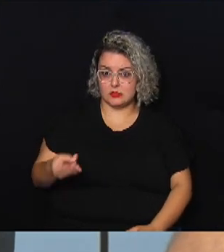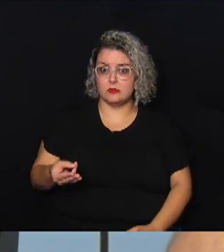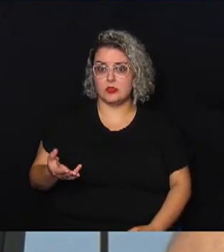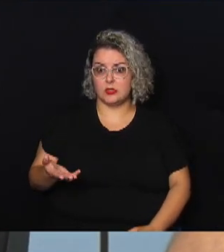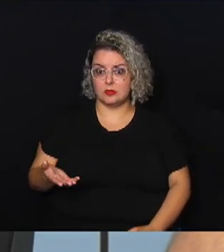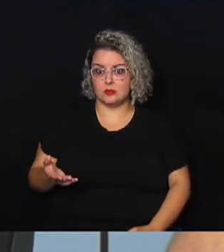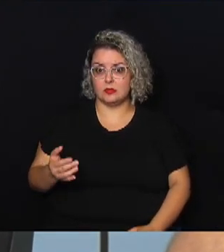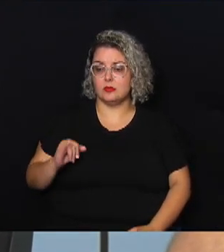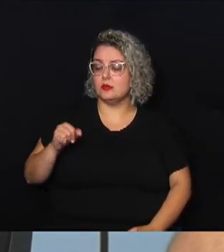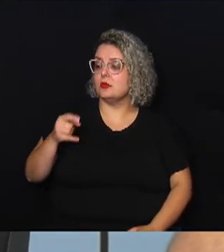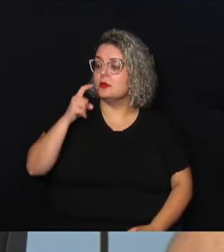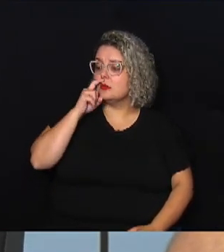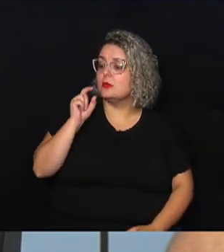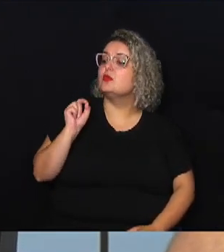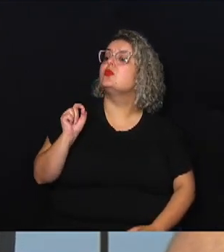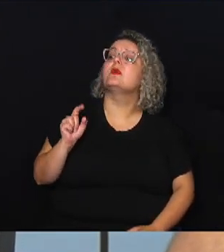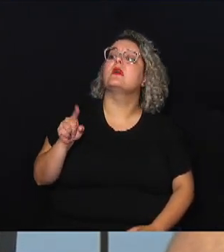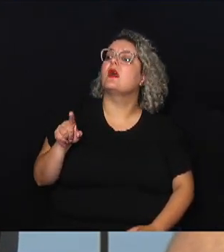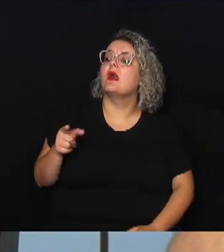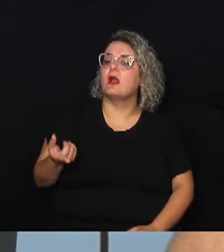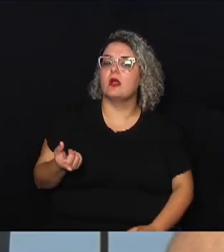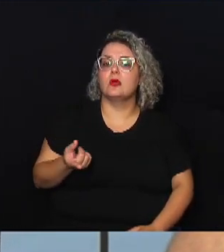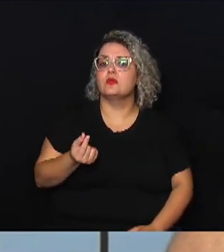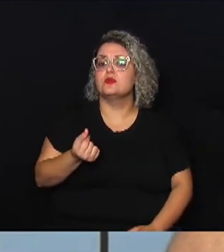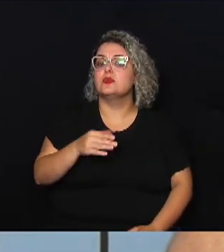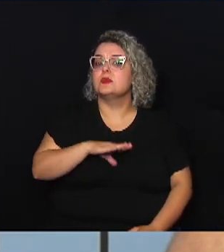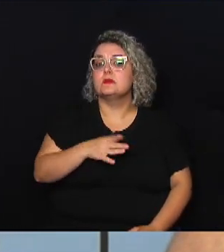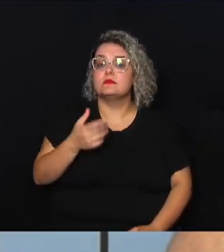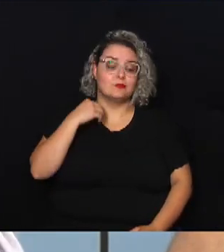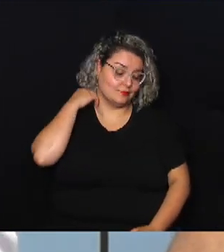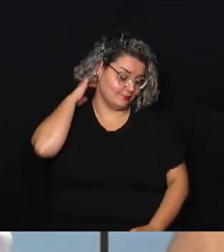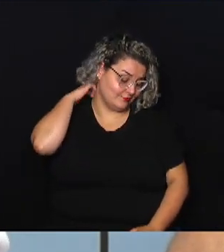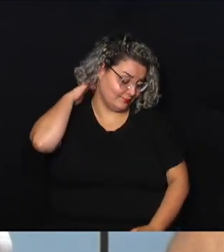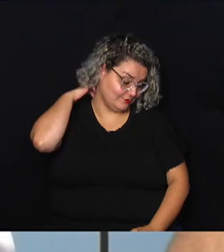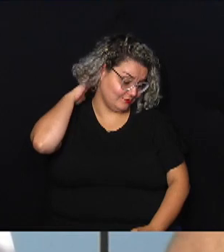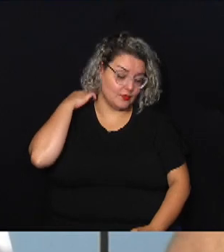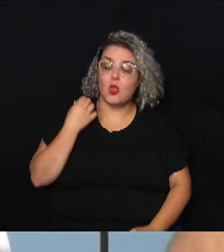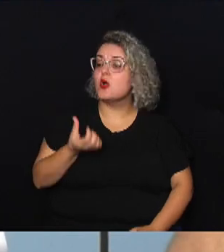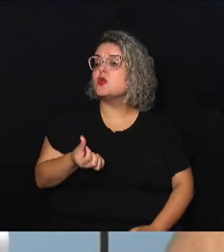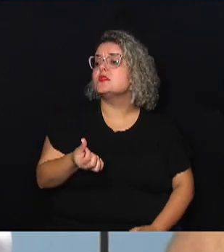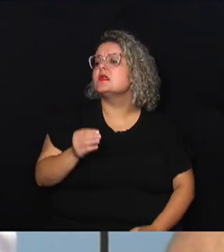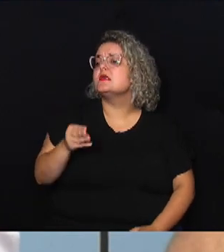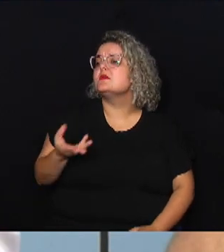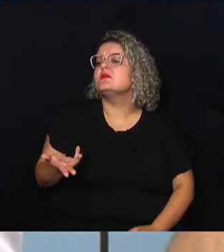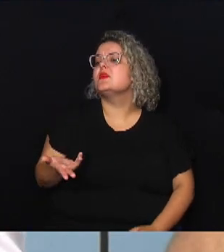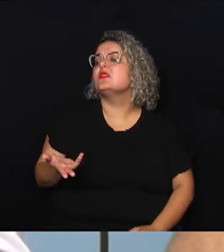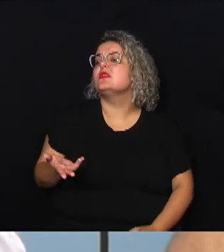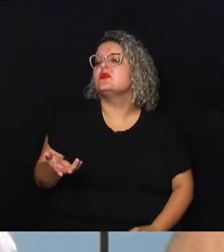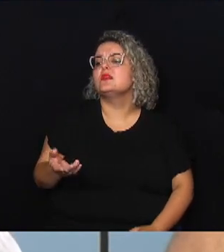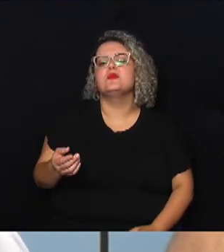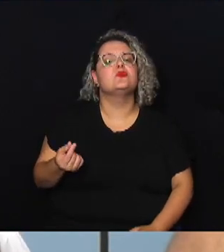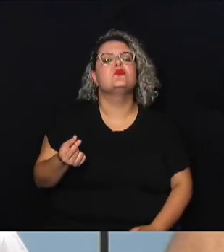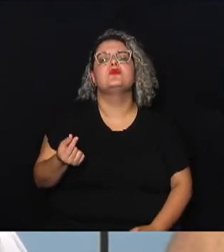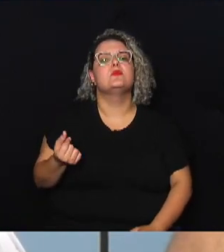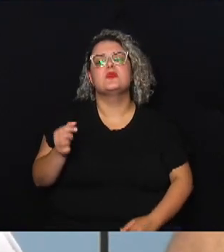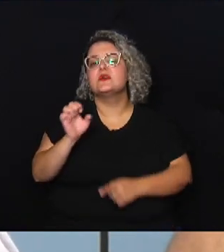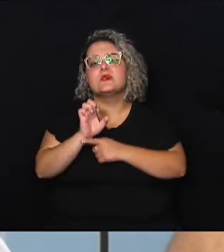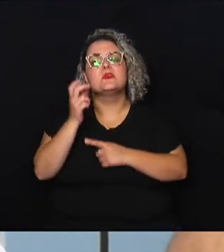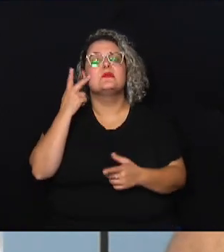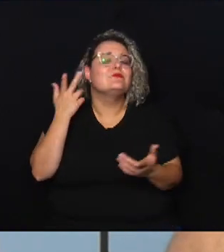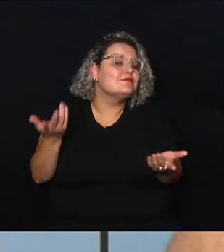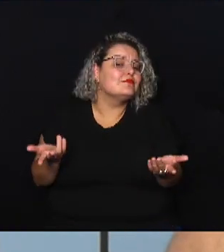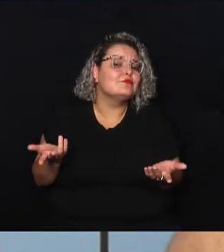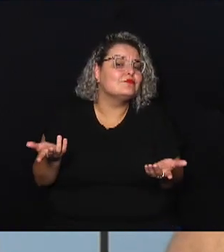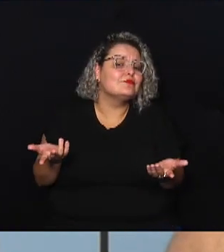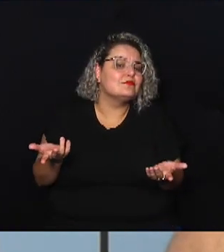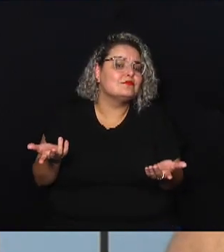o que é 6 milhões no orçamento de Campinas ou o é 6 milhões no orçamento do estado de São Paulo pra